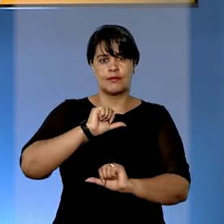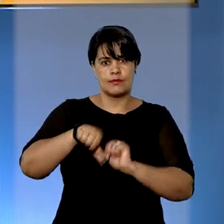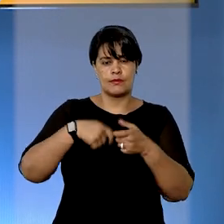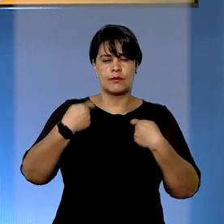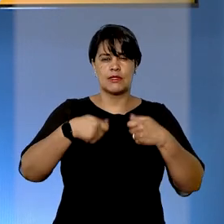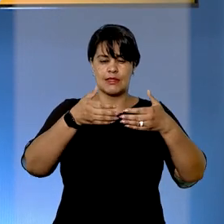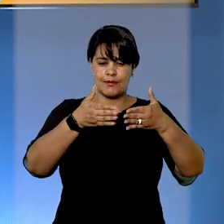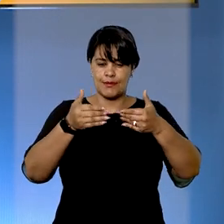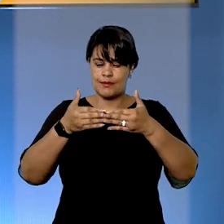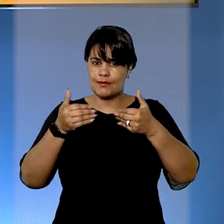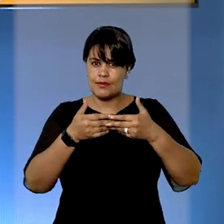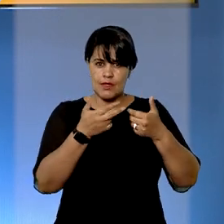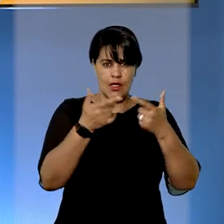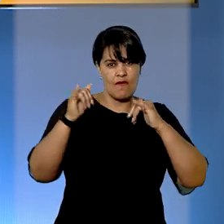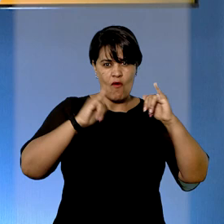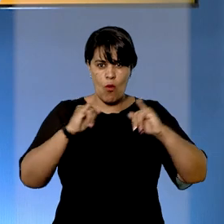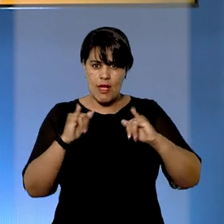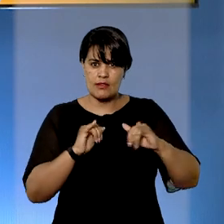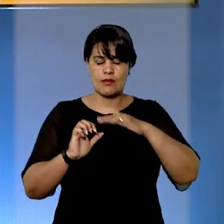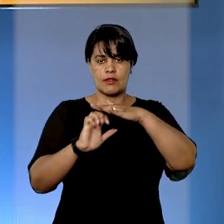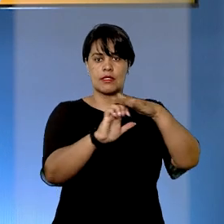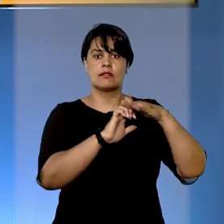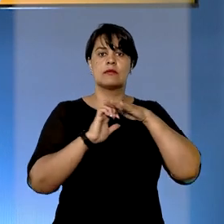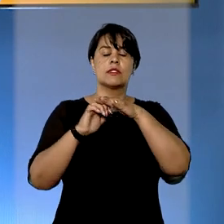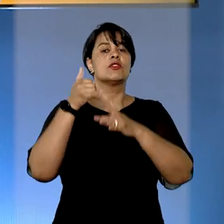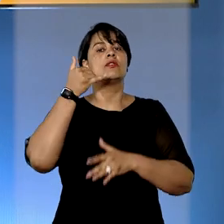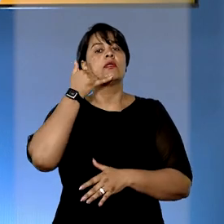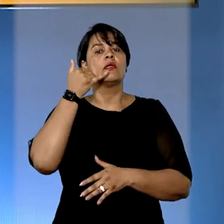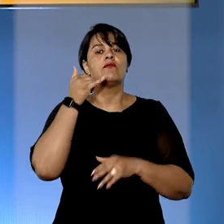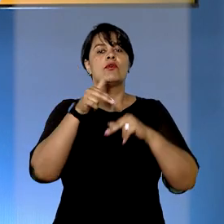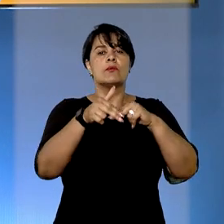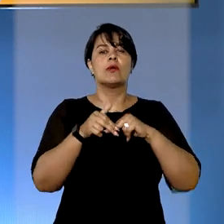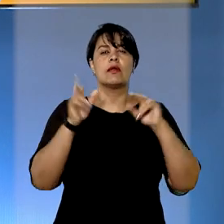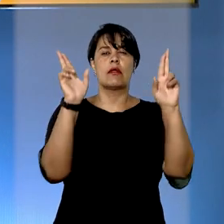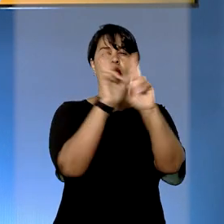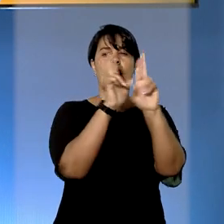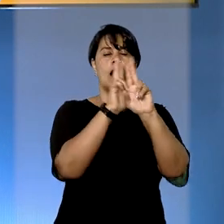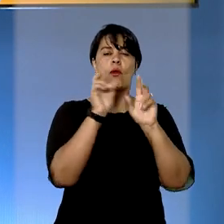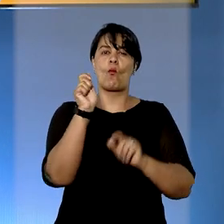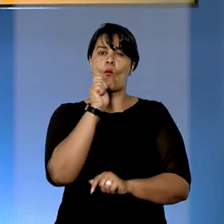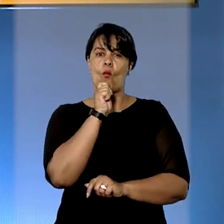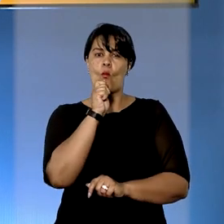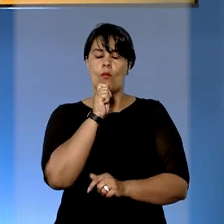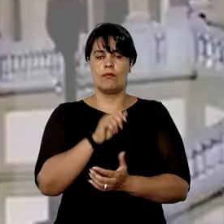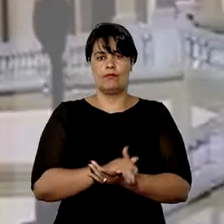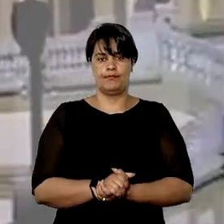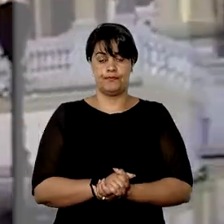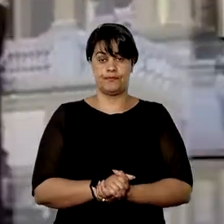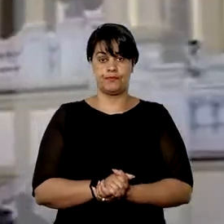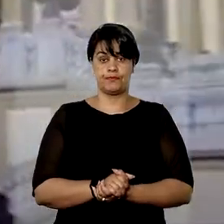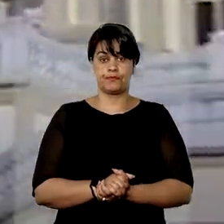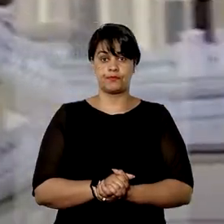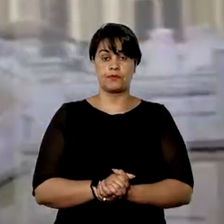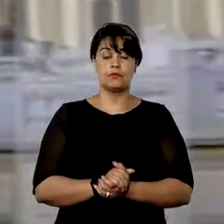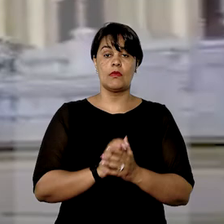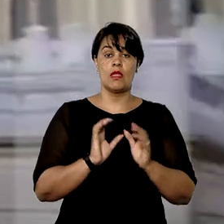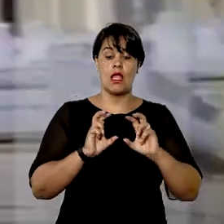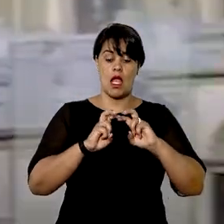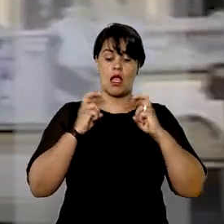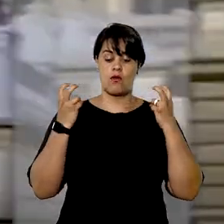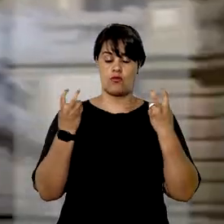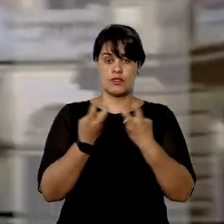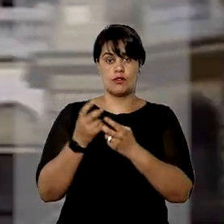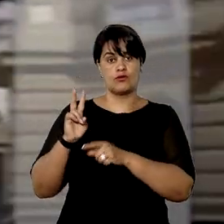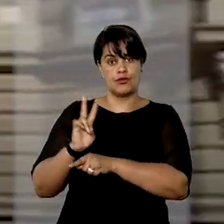informação adicional das operadoras de telefonia móvel sobre áreas sem sinal de celular. A Comissão de Defesa do